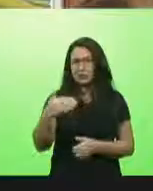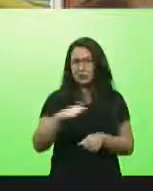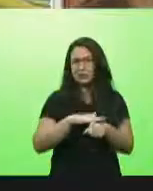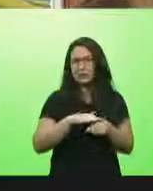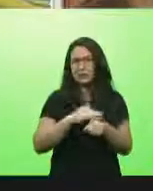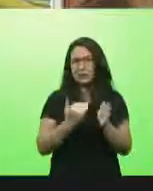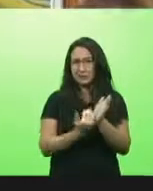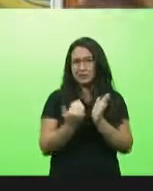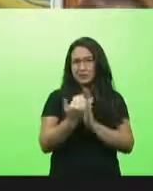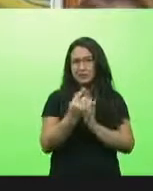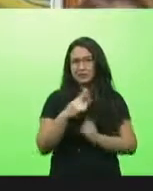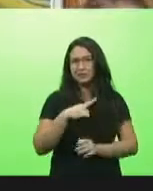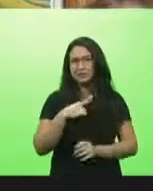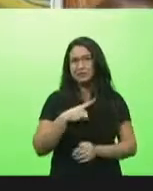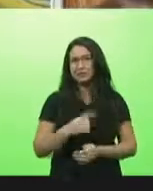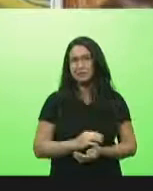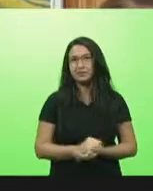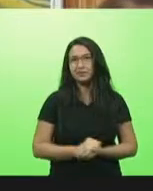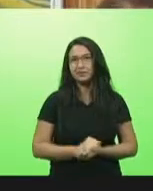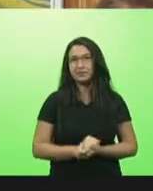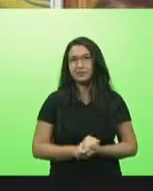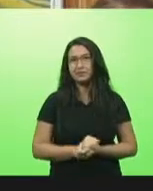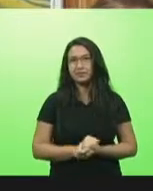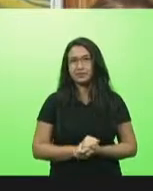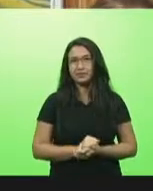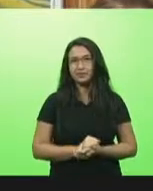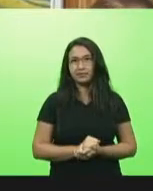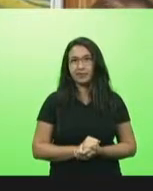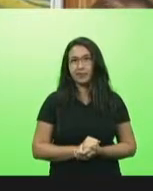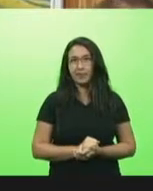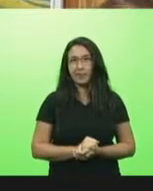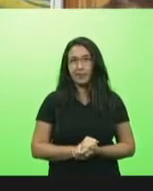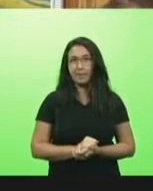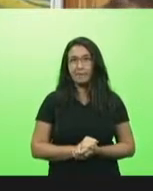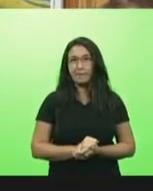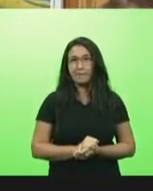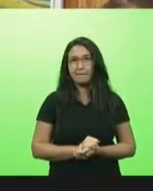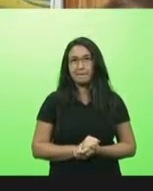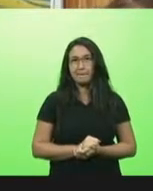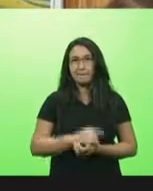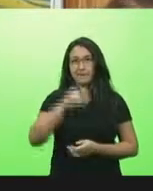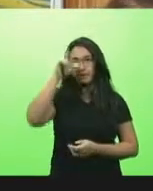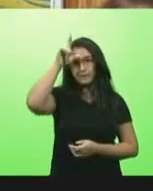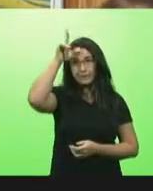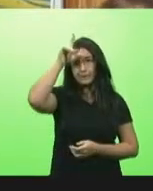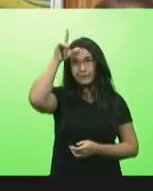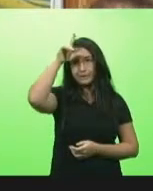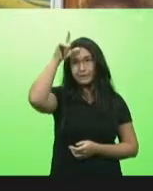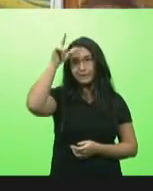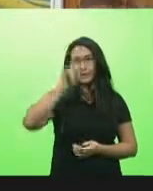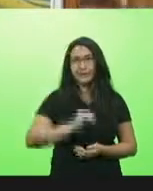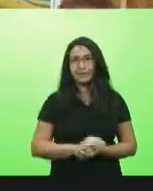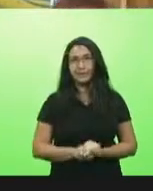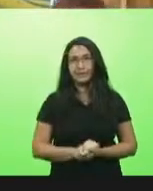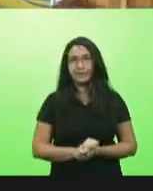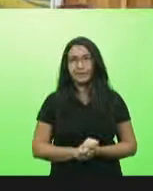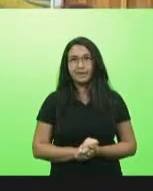tempo do partido ainda deputado lima bom é